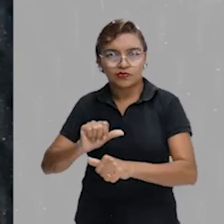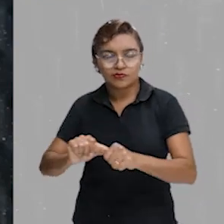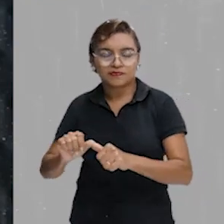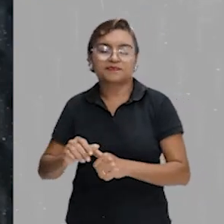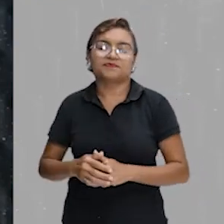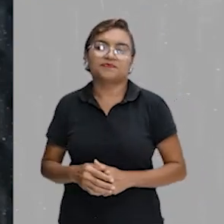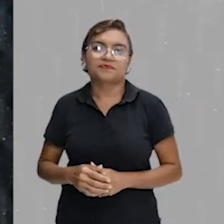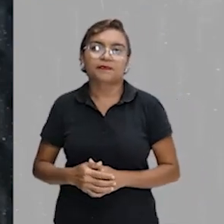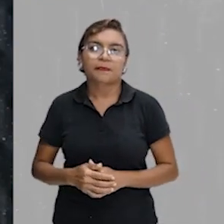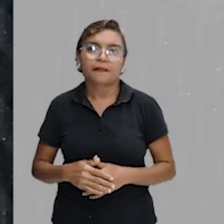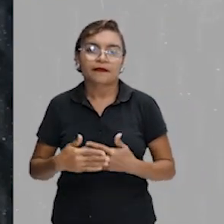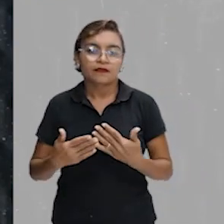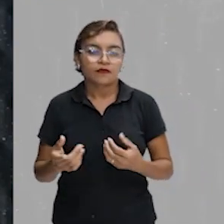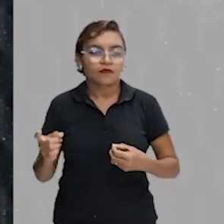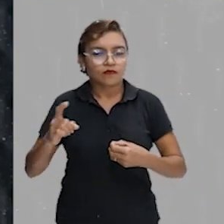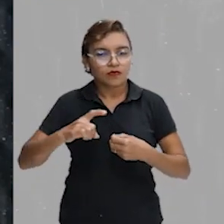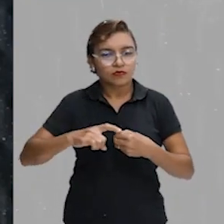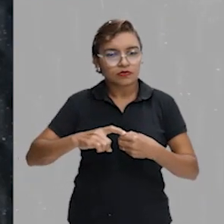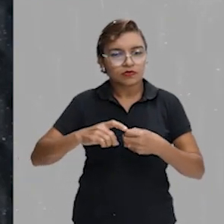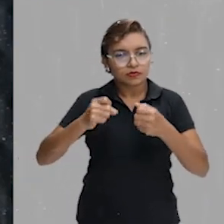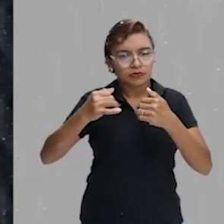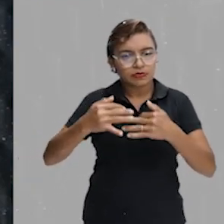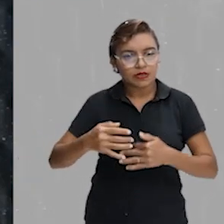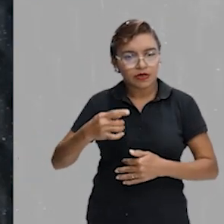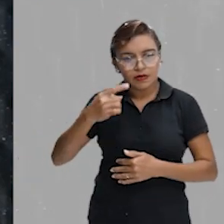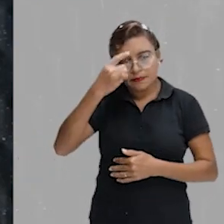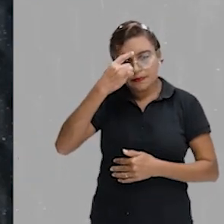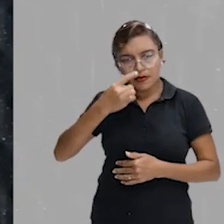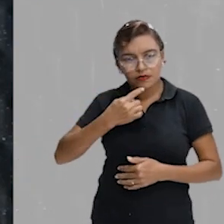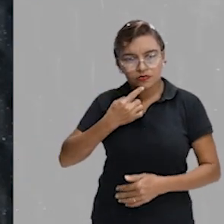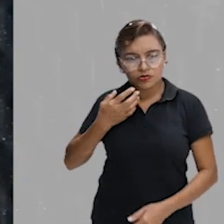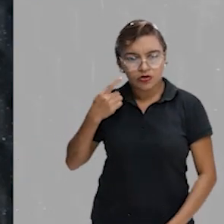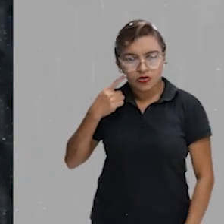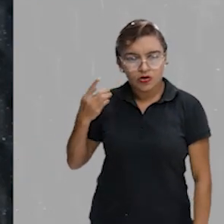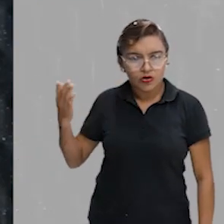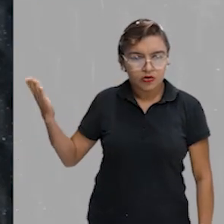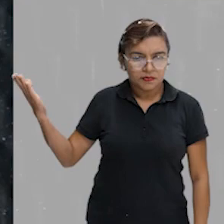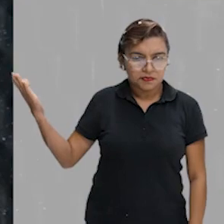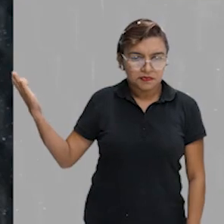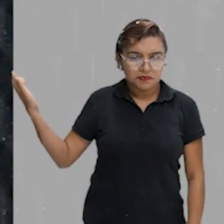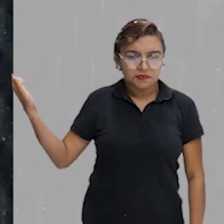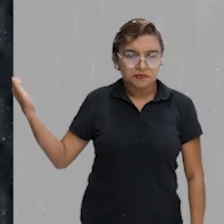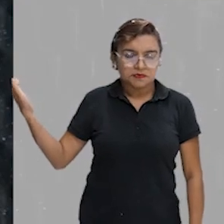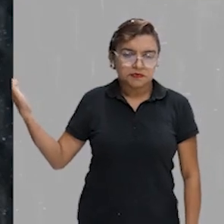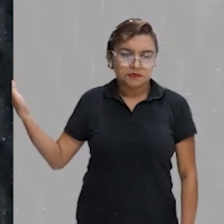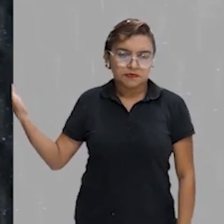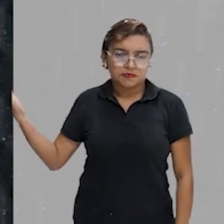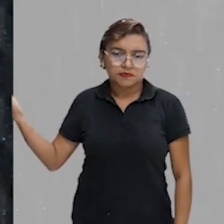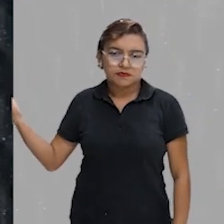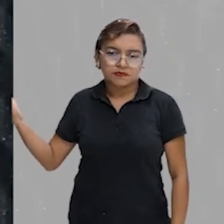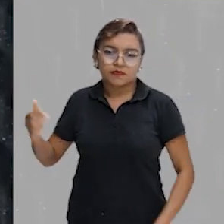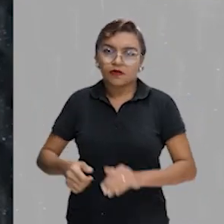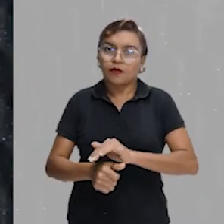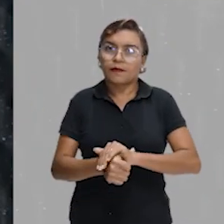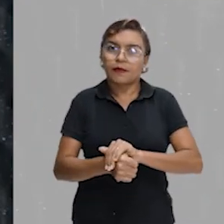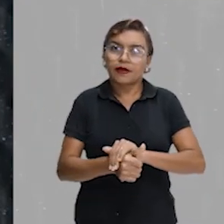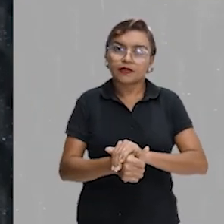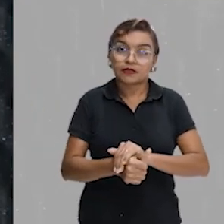Então, voltando só aqui rapidinho na imagem dela, ela era uma tartaruga